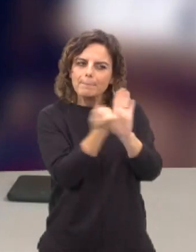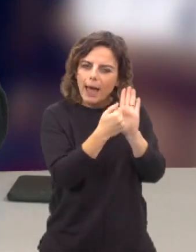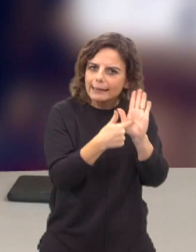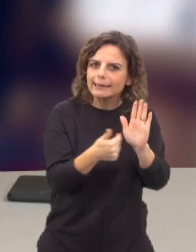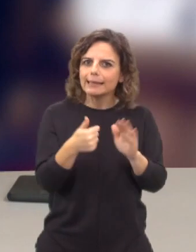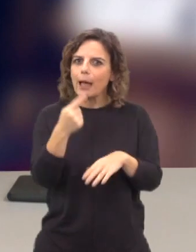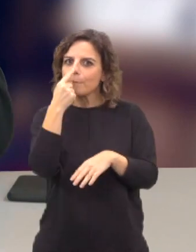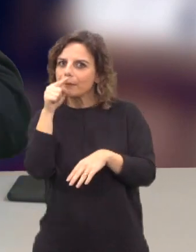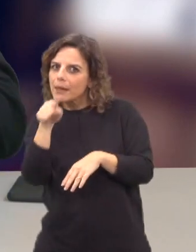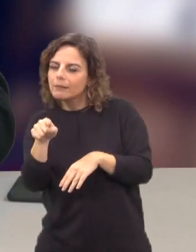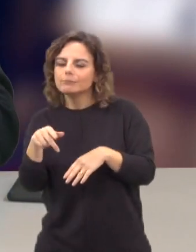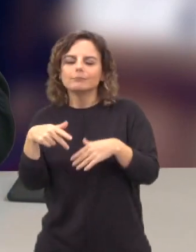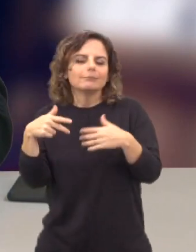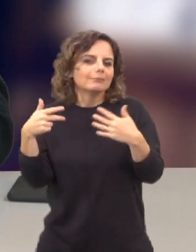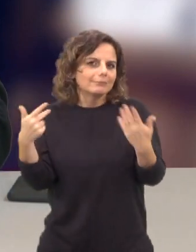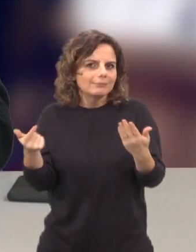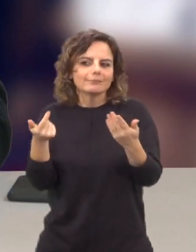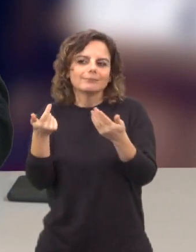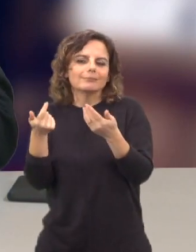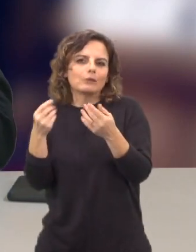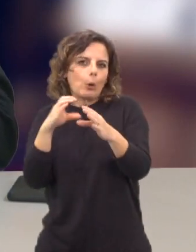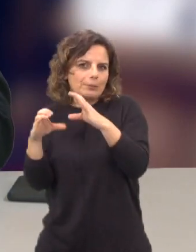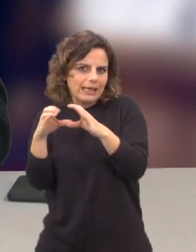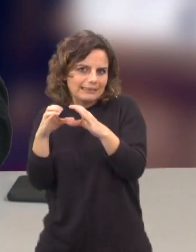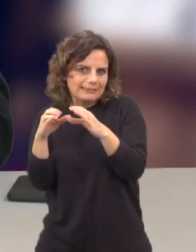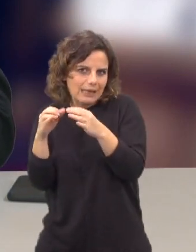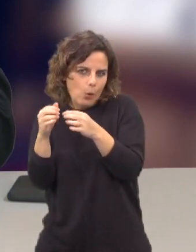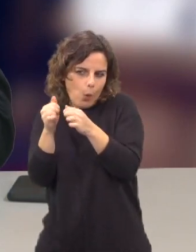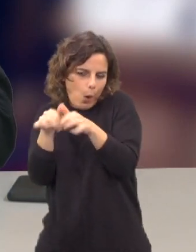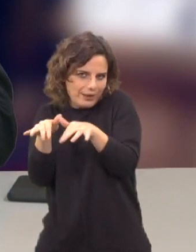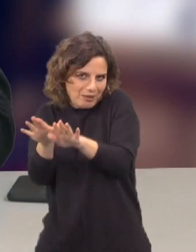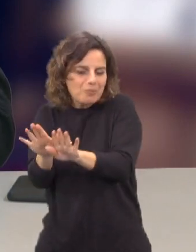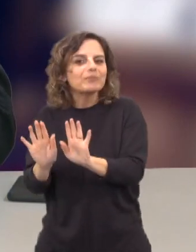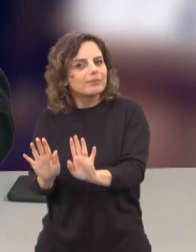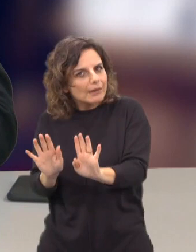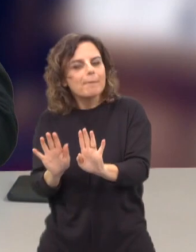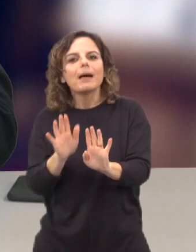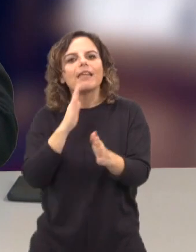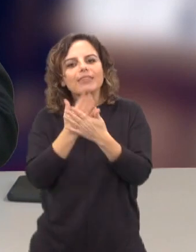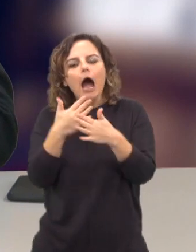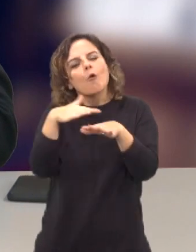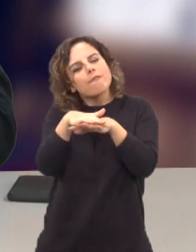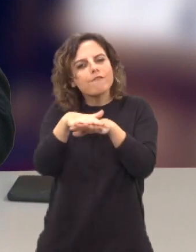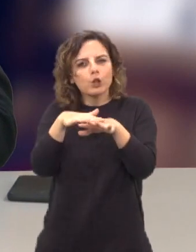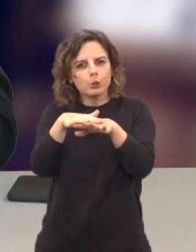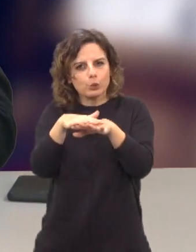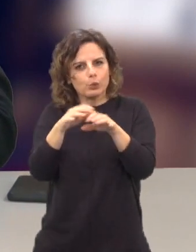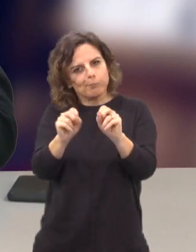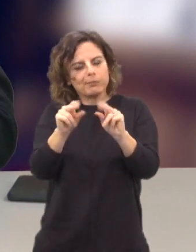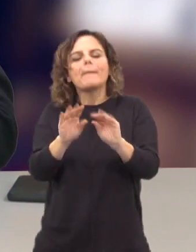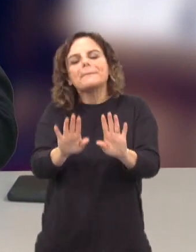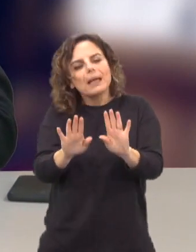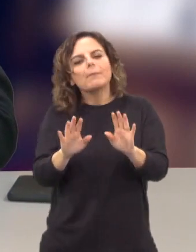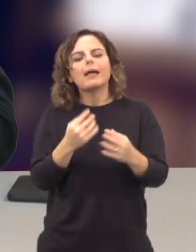comunicação e é por aí que temos o crivo, o filtro em que nos diz mais. Mas acho que mesmo assim é importante às vezes ouvir